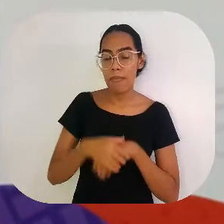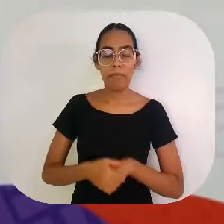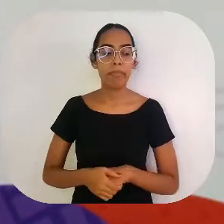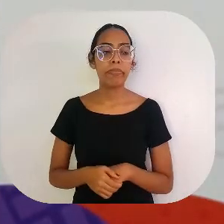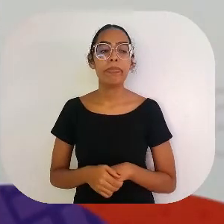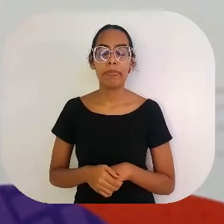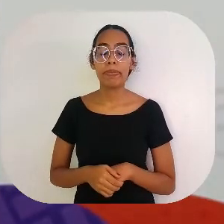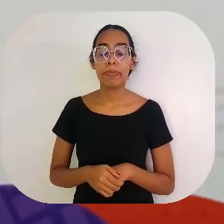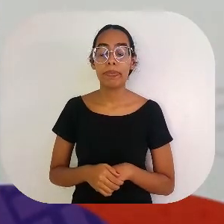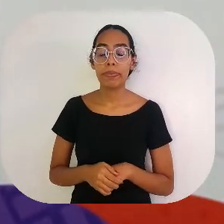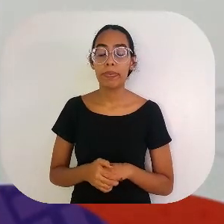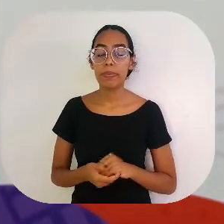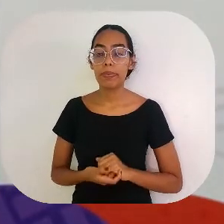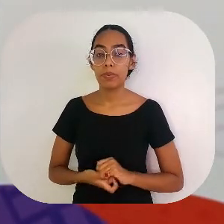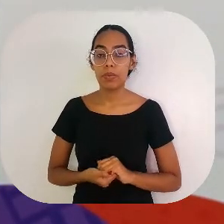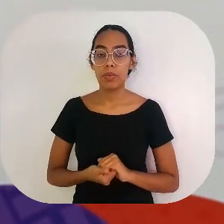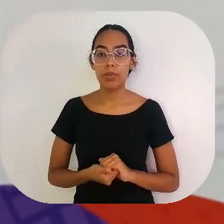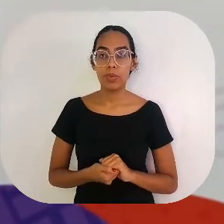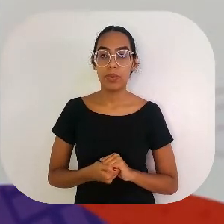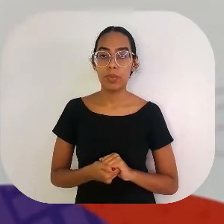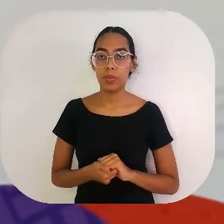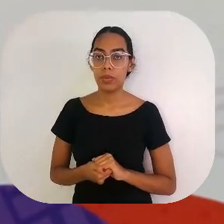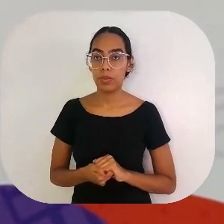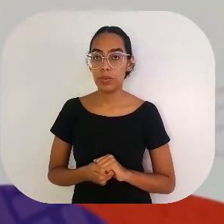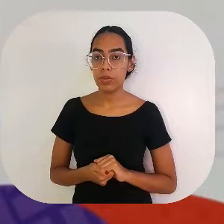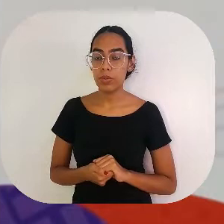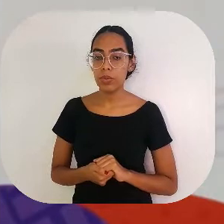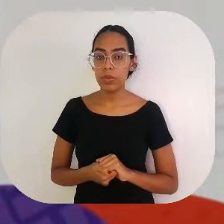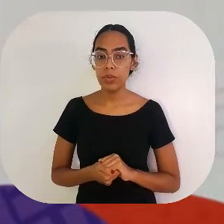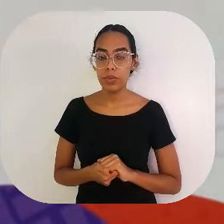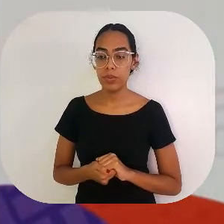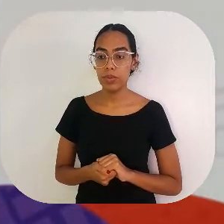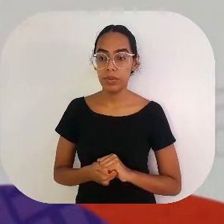É tanto que vocês estão vendo, né? Ele foi cobrar um real do seu Manel.